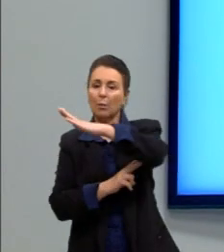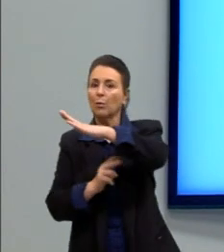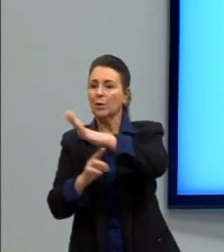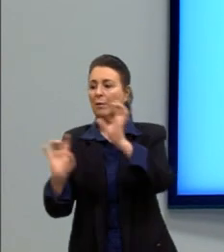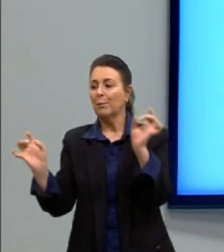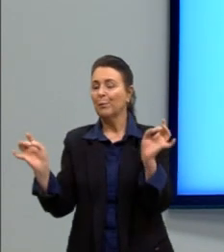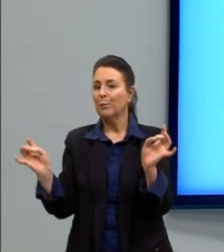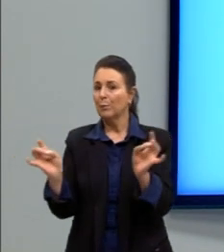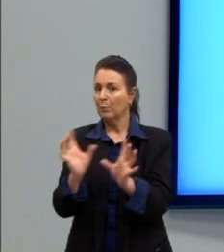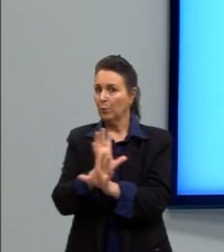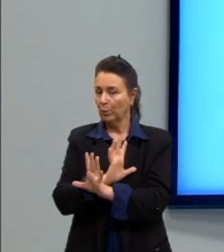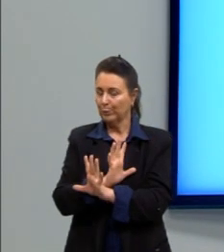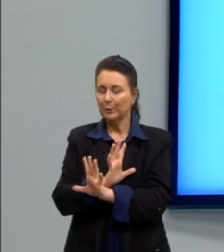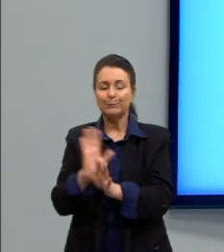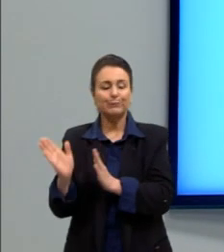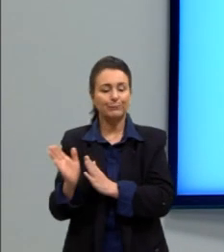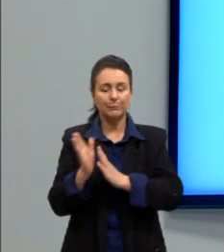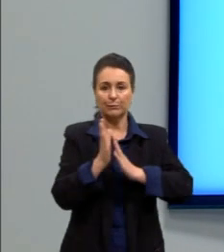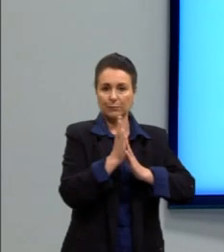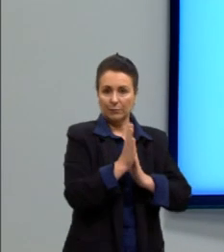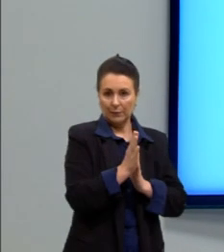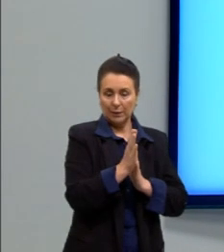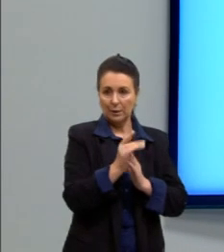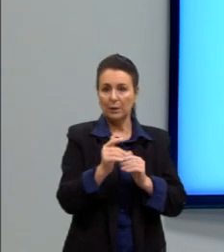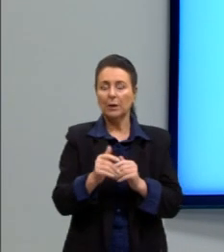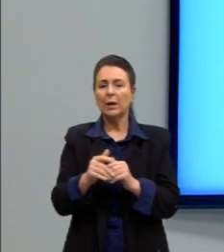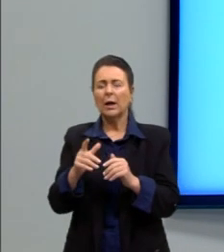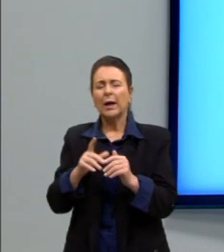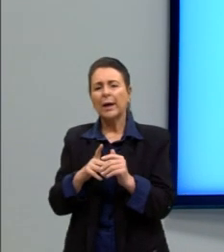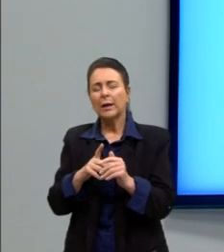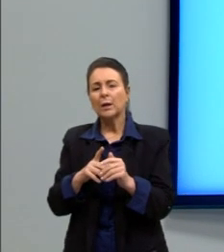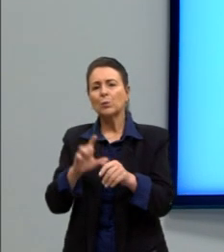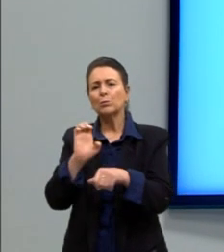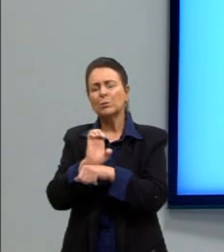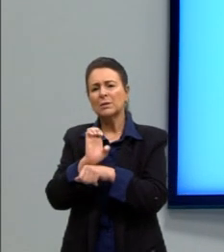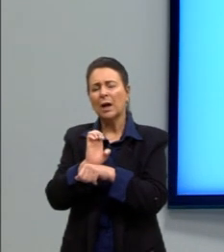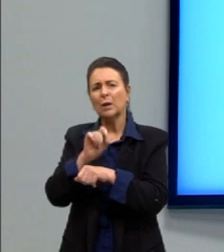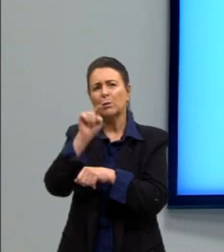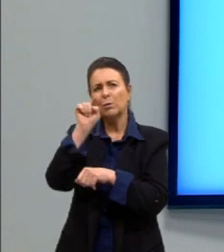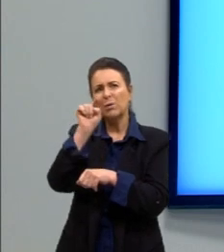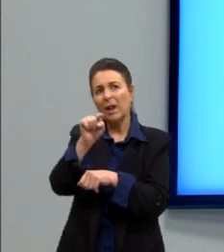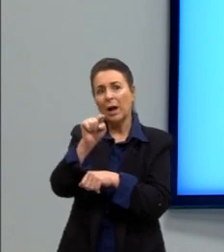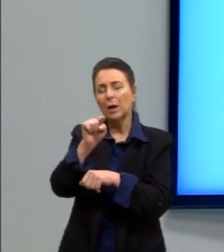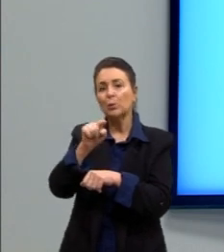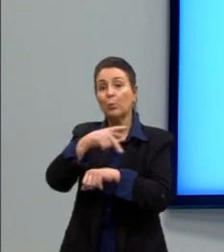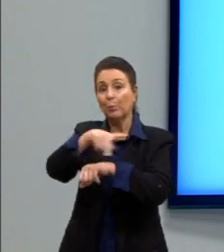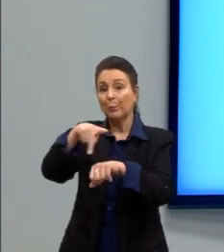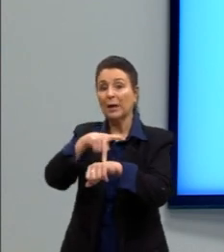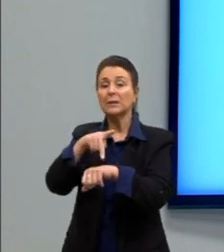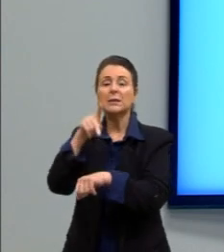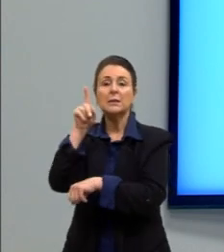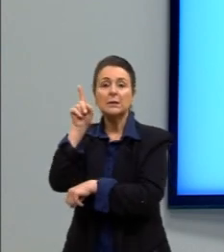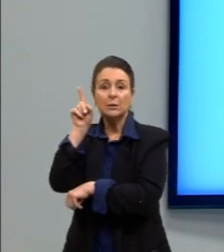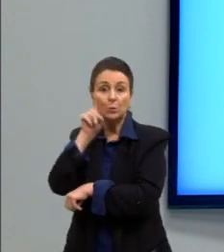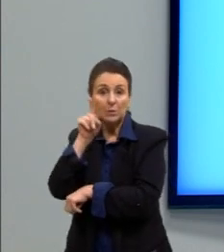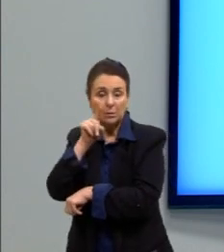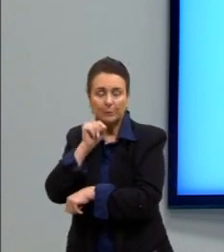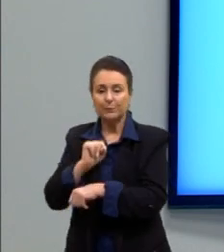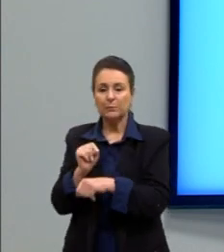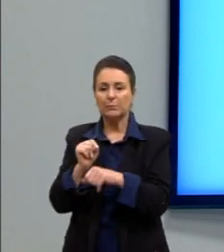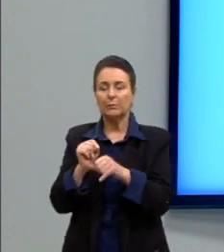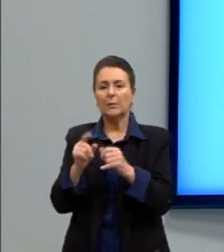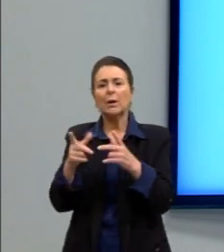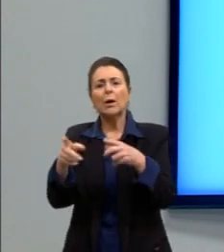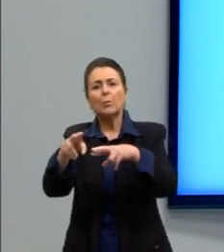ponte de Tacoma Narrows no estado norte-americano de Washington foi destruída por uma